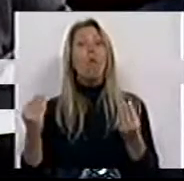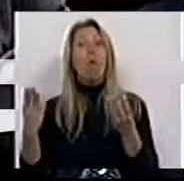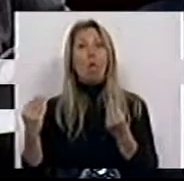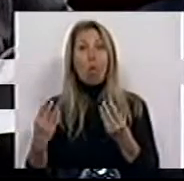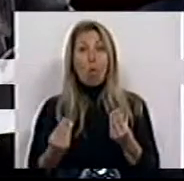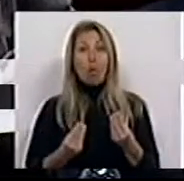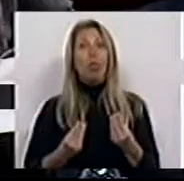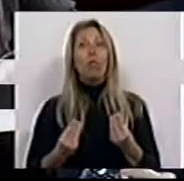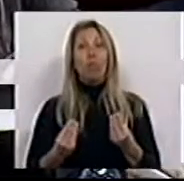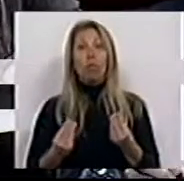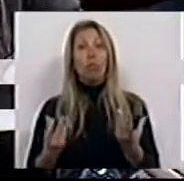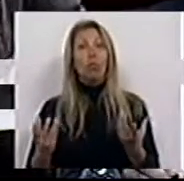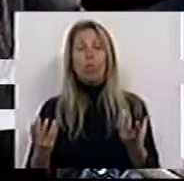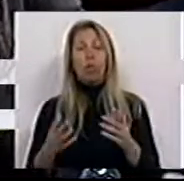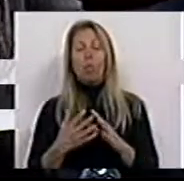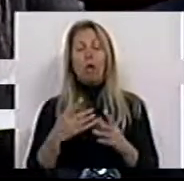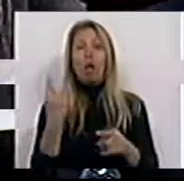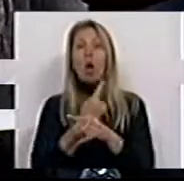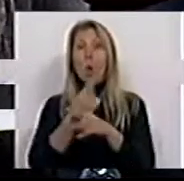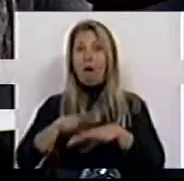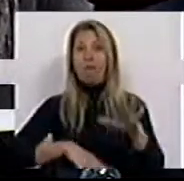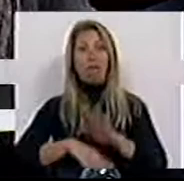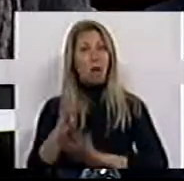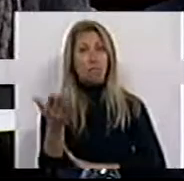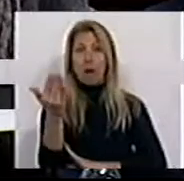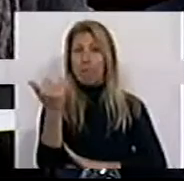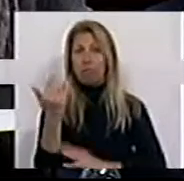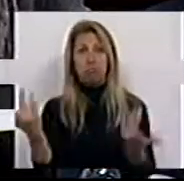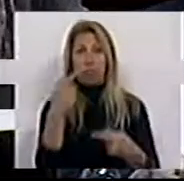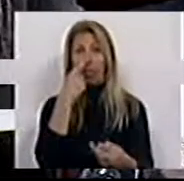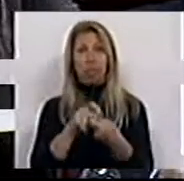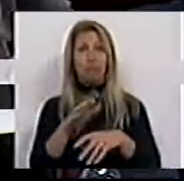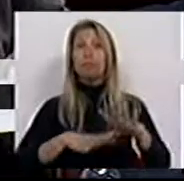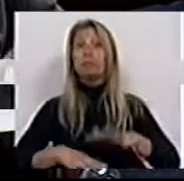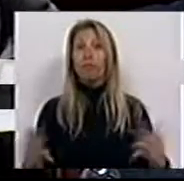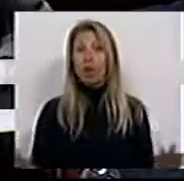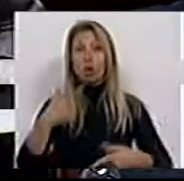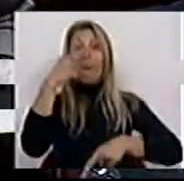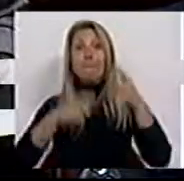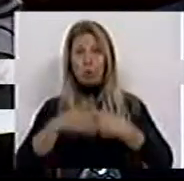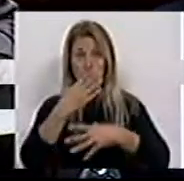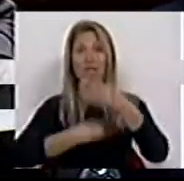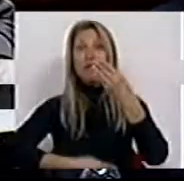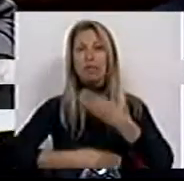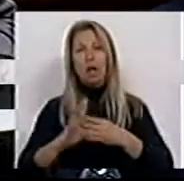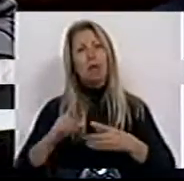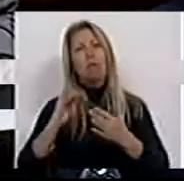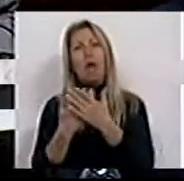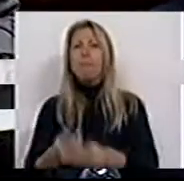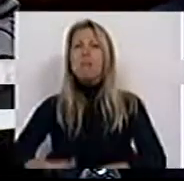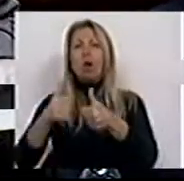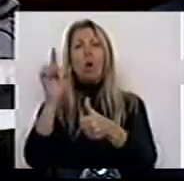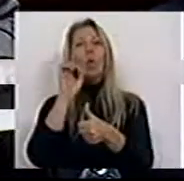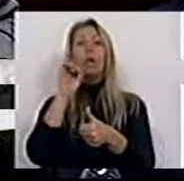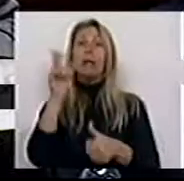muito pouco foi feito para que os cidadãos com deficiência tenham melhor qualidade de vida.